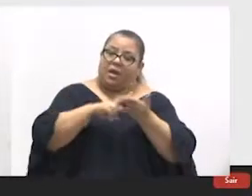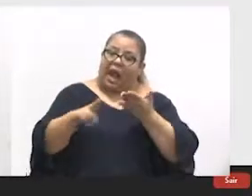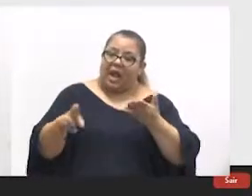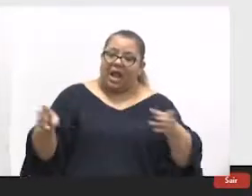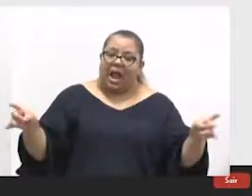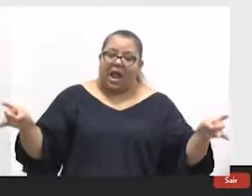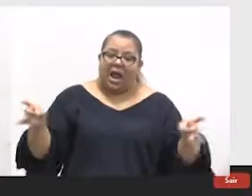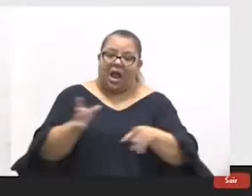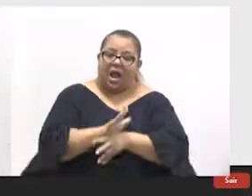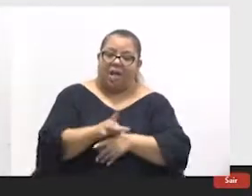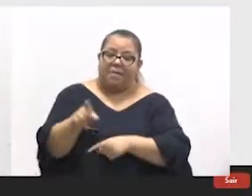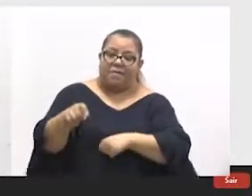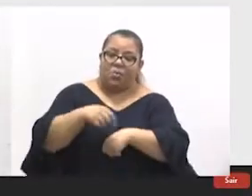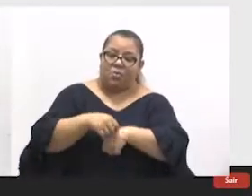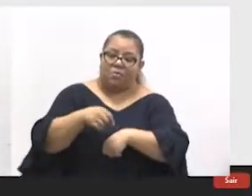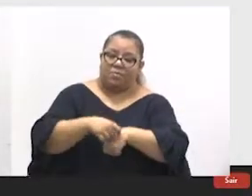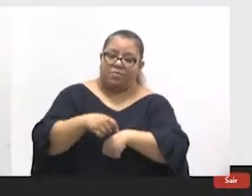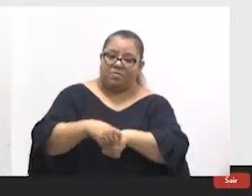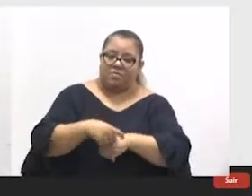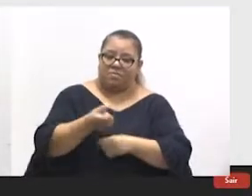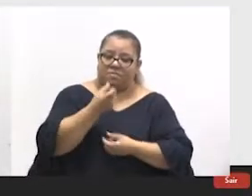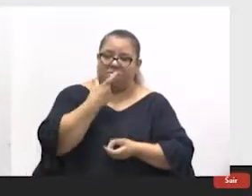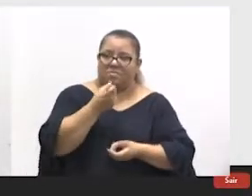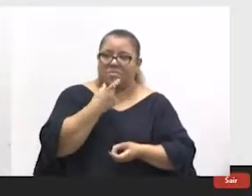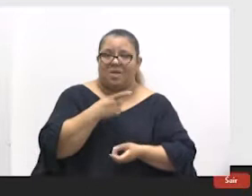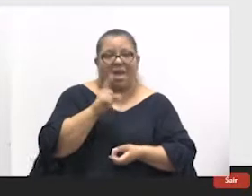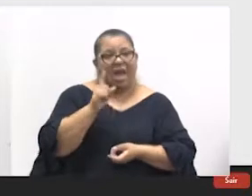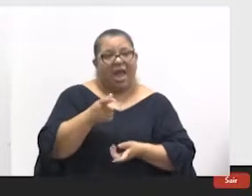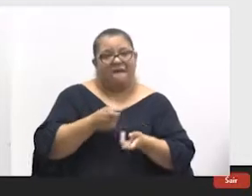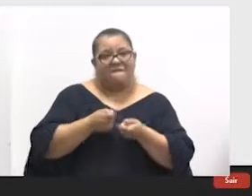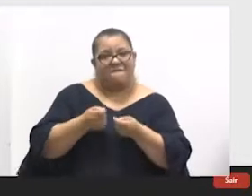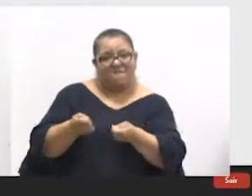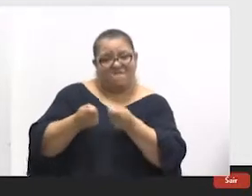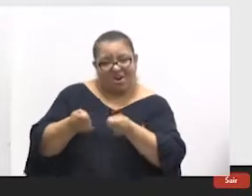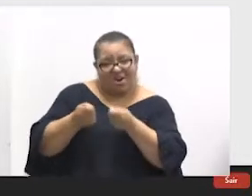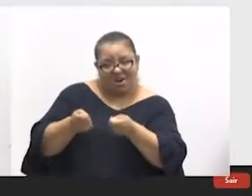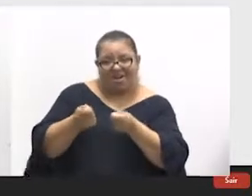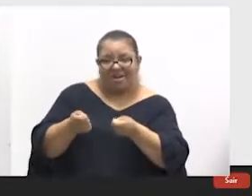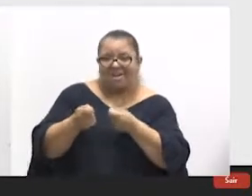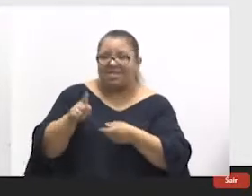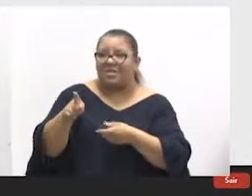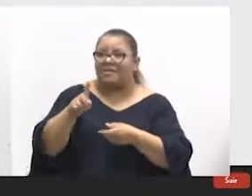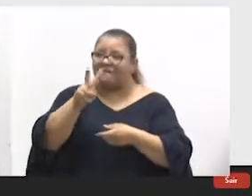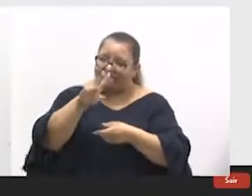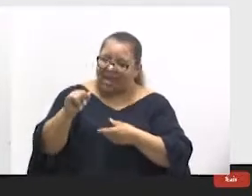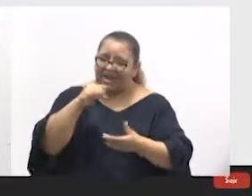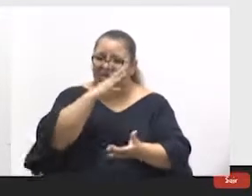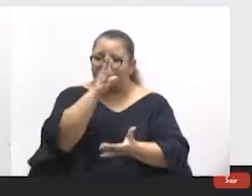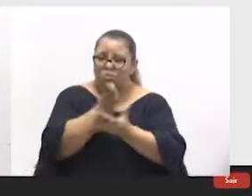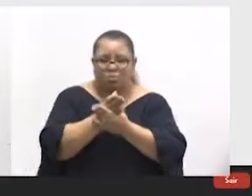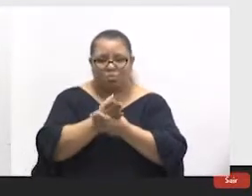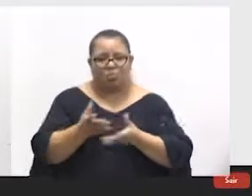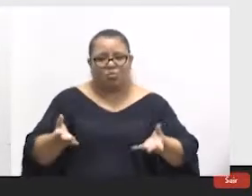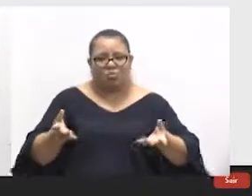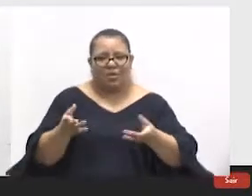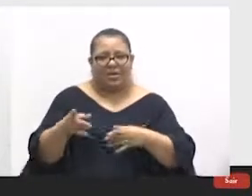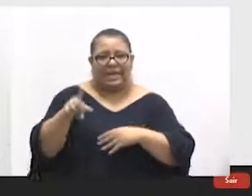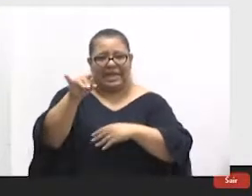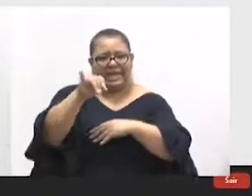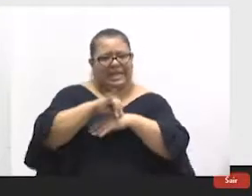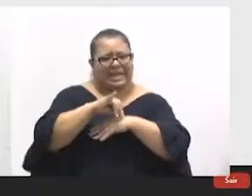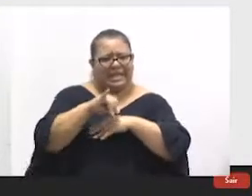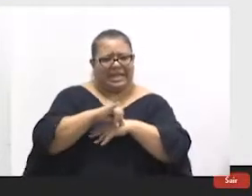mais a PAC. Então, é quase uma forçação para você judicializar. Ou seja, a própria central